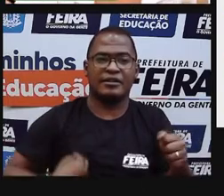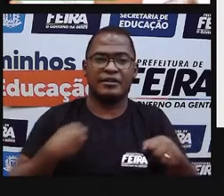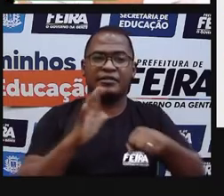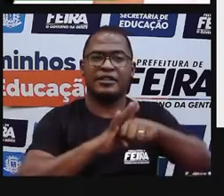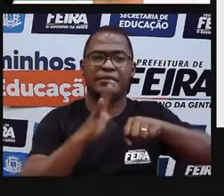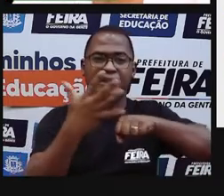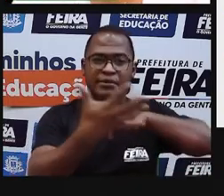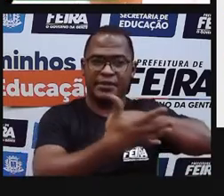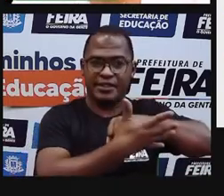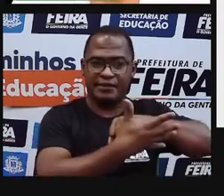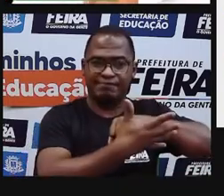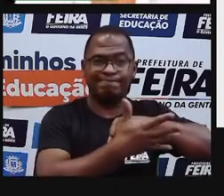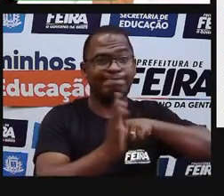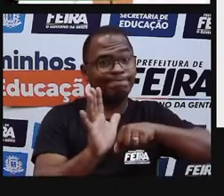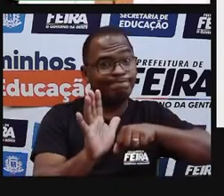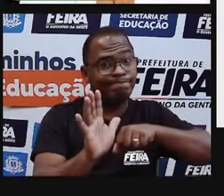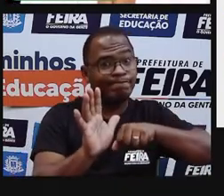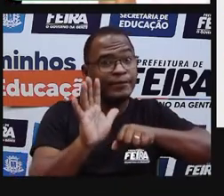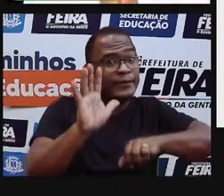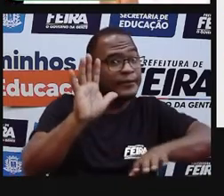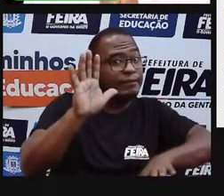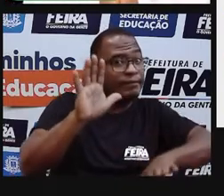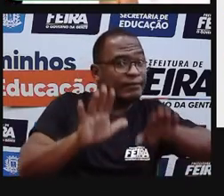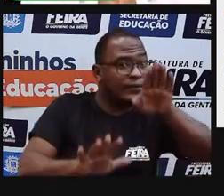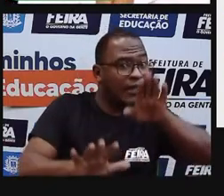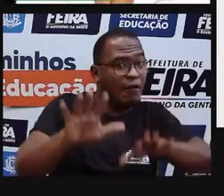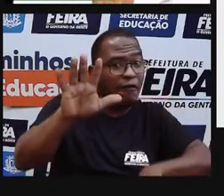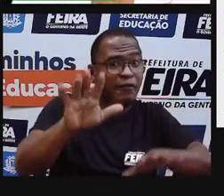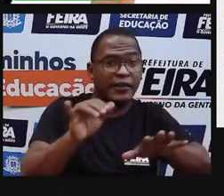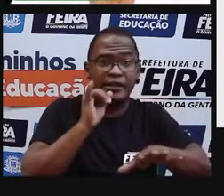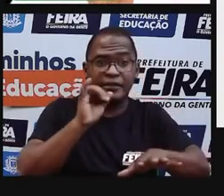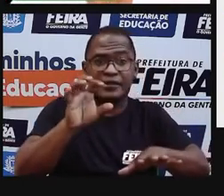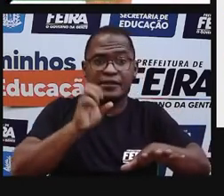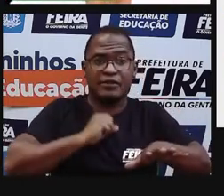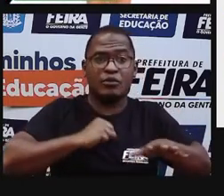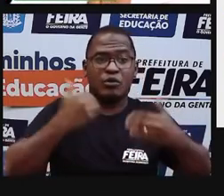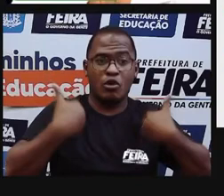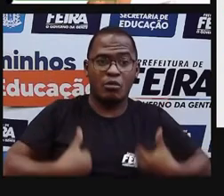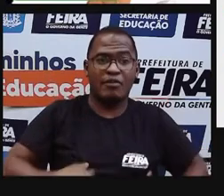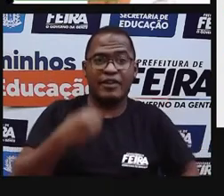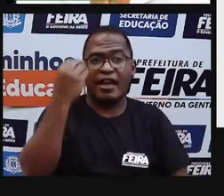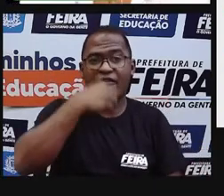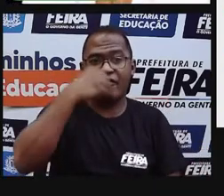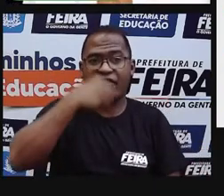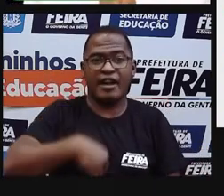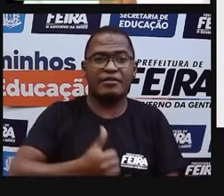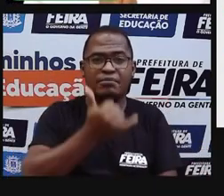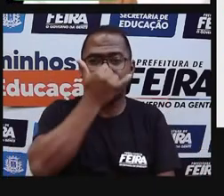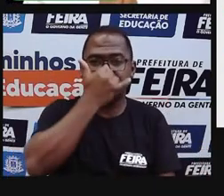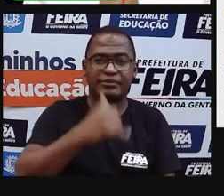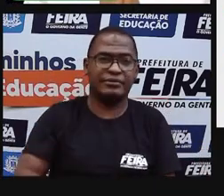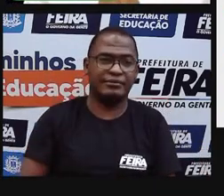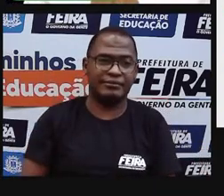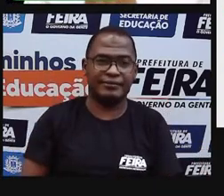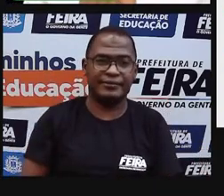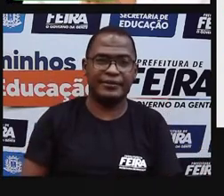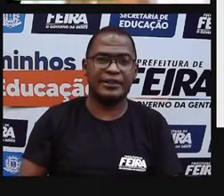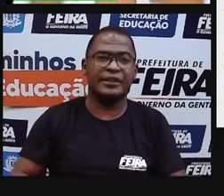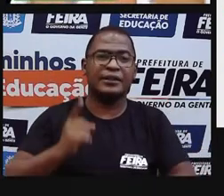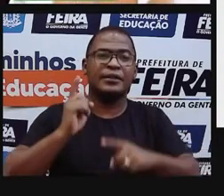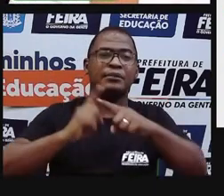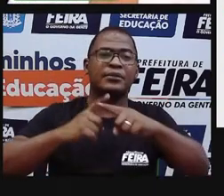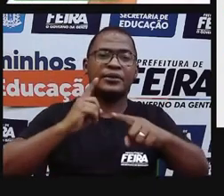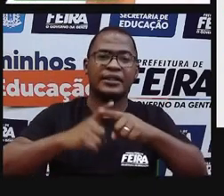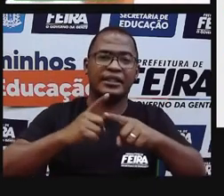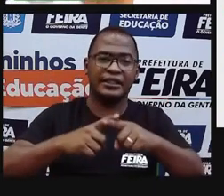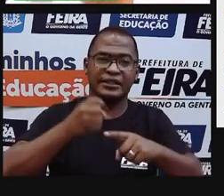às vezes não faz mal. Eu preferia colocar, eu prefiro botar ali, ó. Melhor não beber. Por quê? Porque está